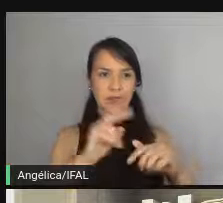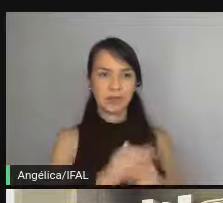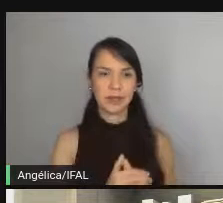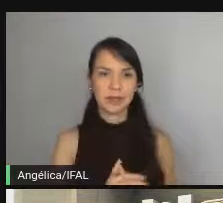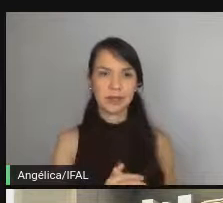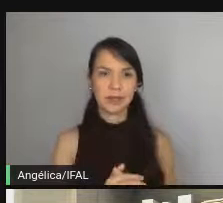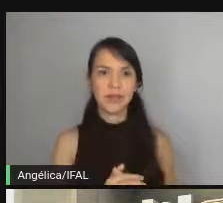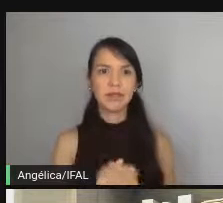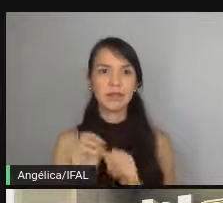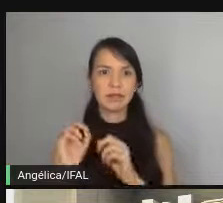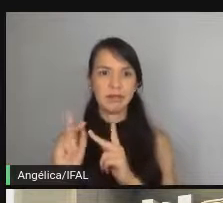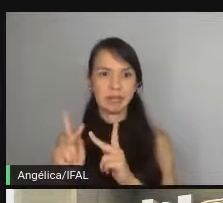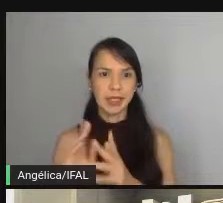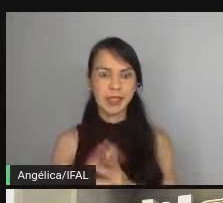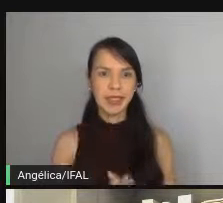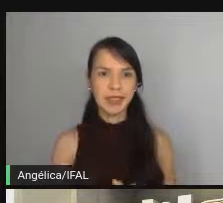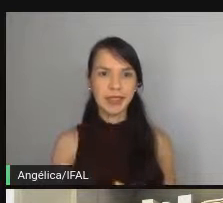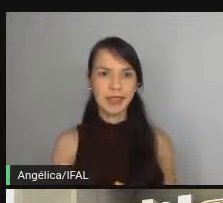Beleza